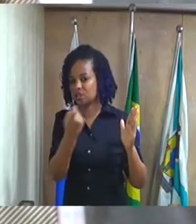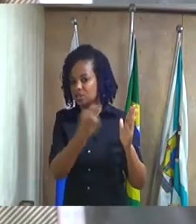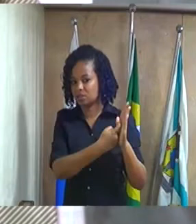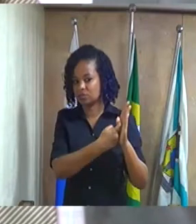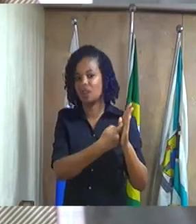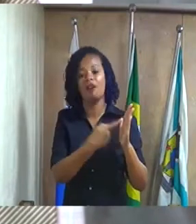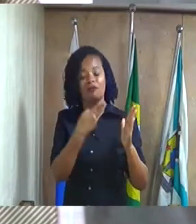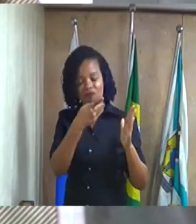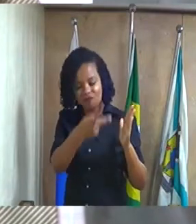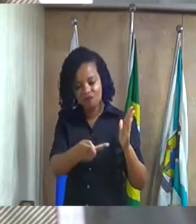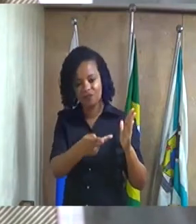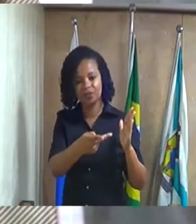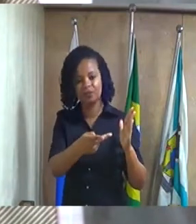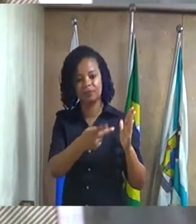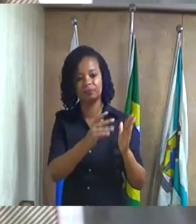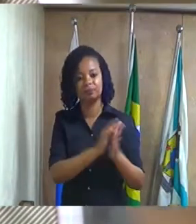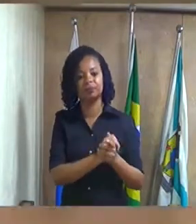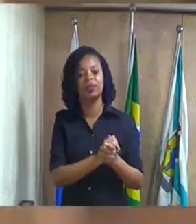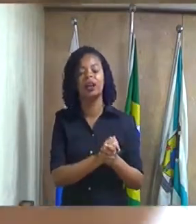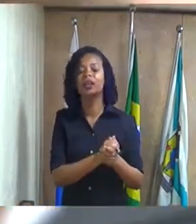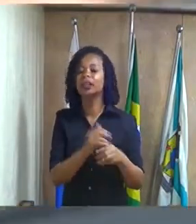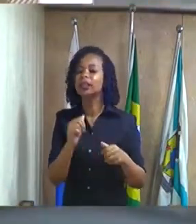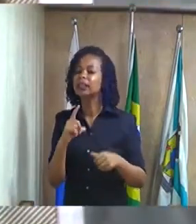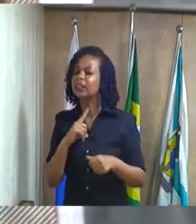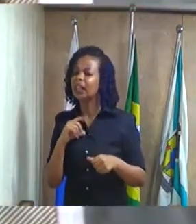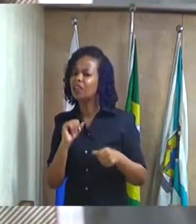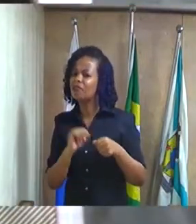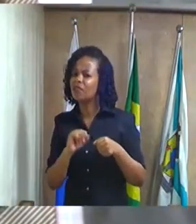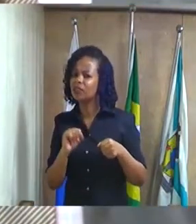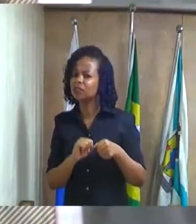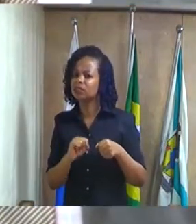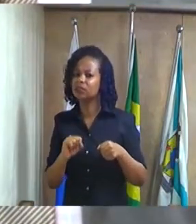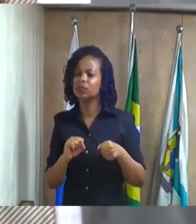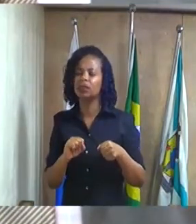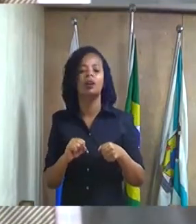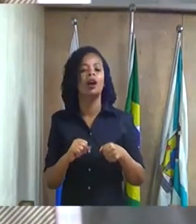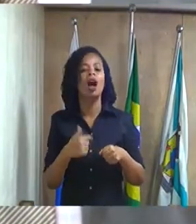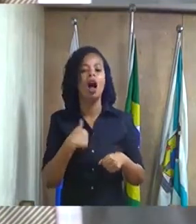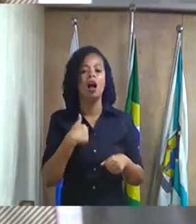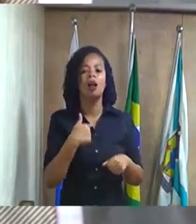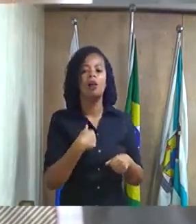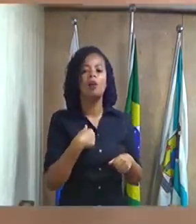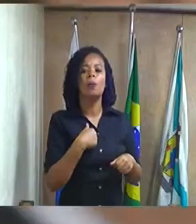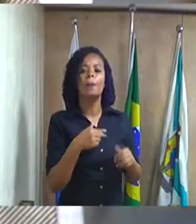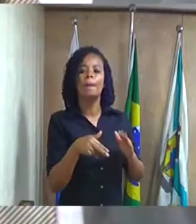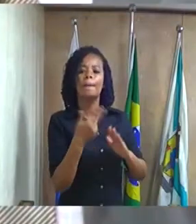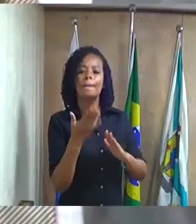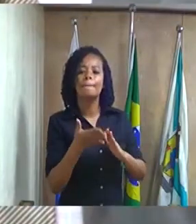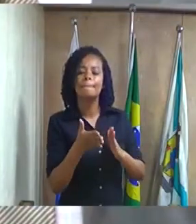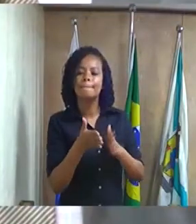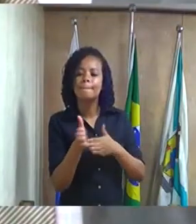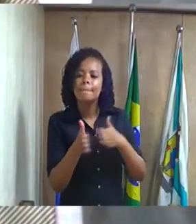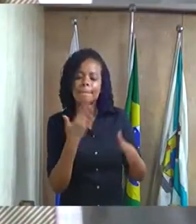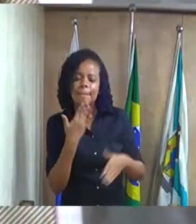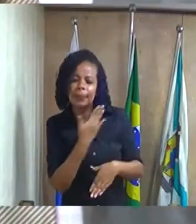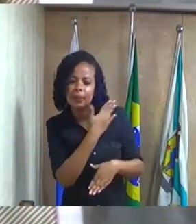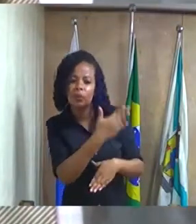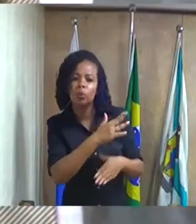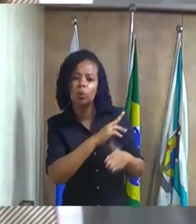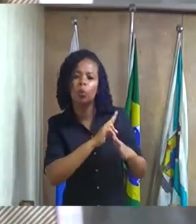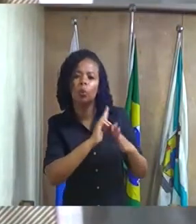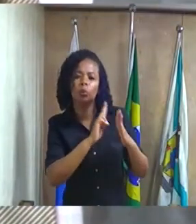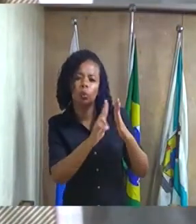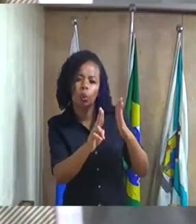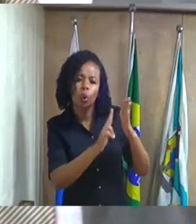vossa excelência tem feito vou fazer um requerimento solicitando o nome de